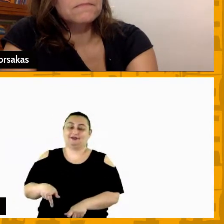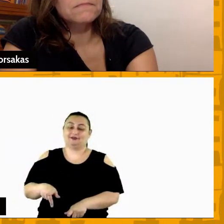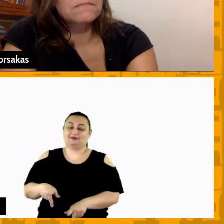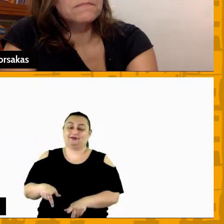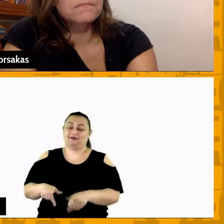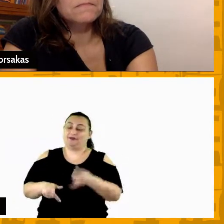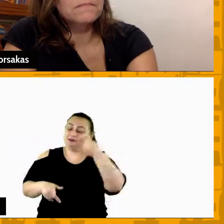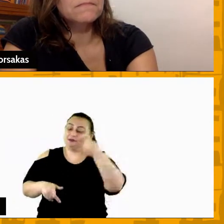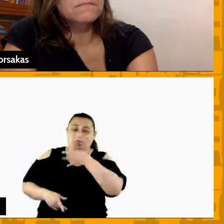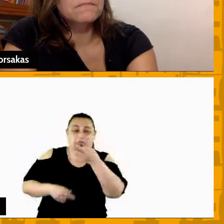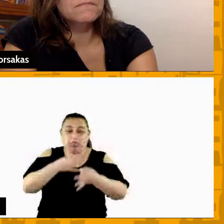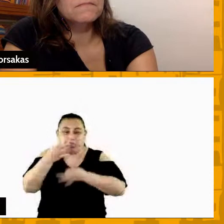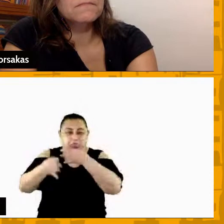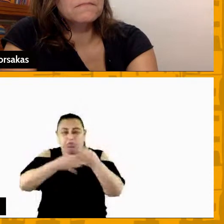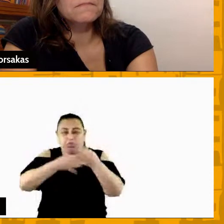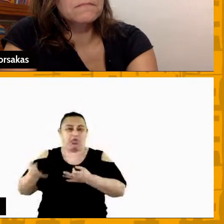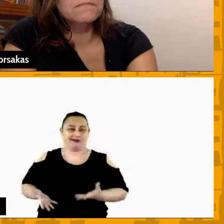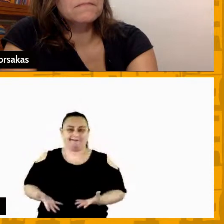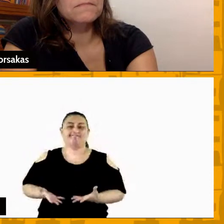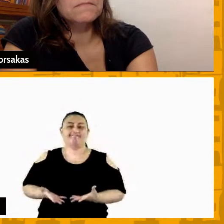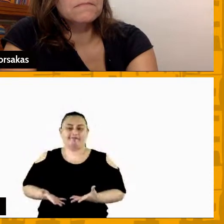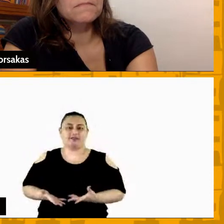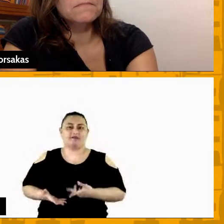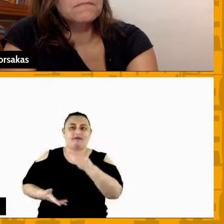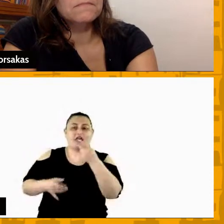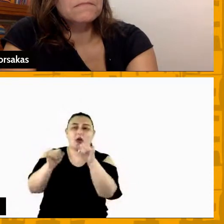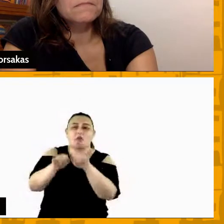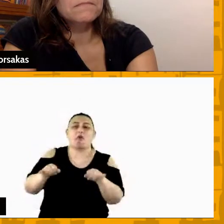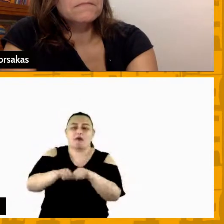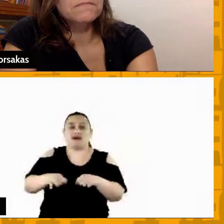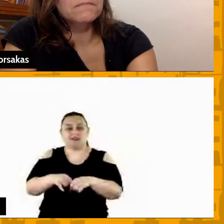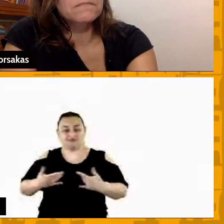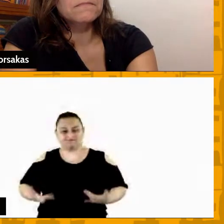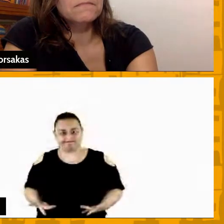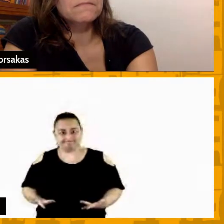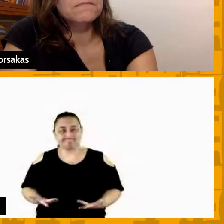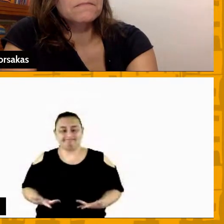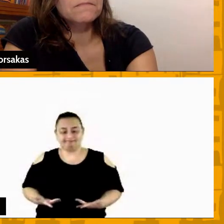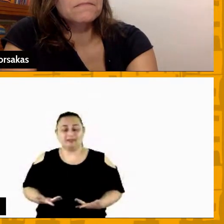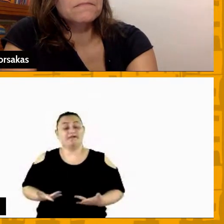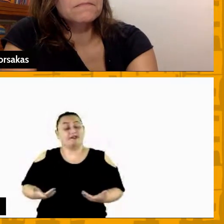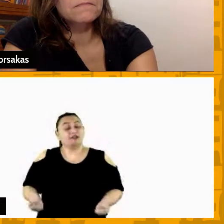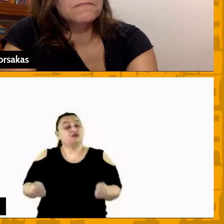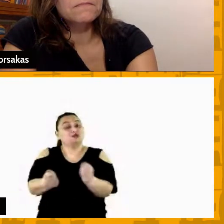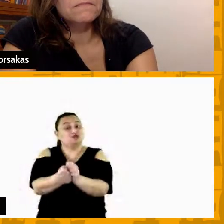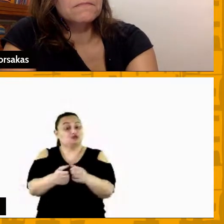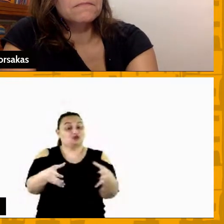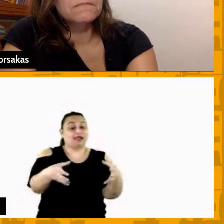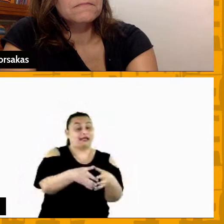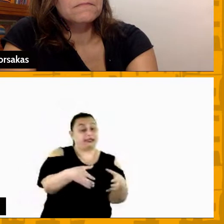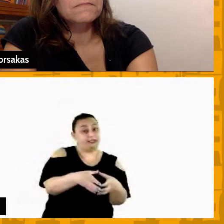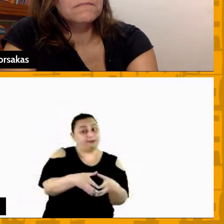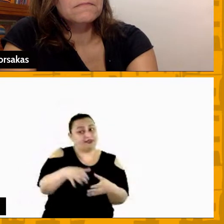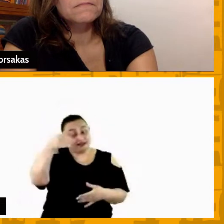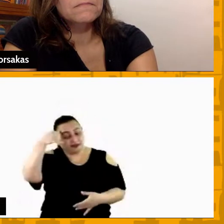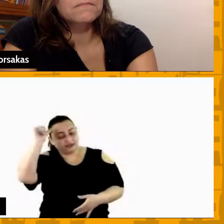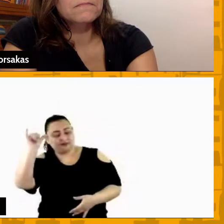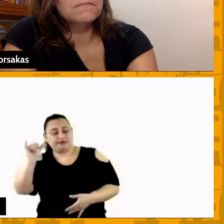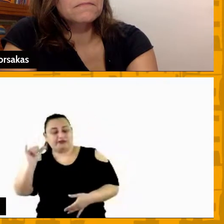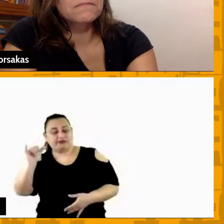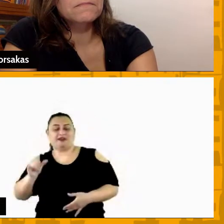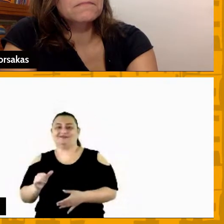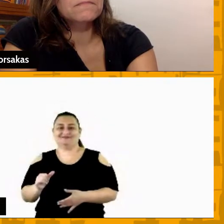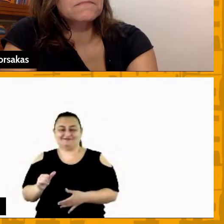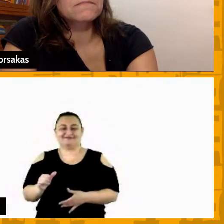bobagem de pensar qualquer coisa muito pelo contrário você vai junto com a sua equipe não deixar que aconteça nada em